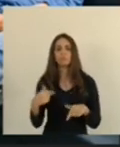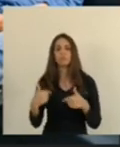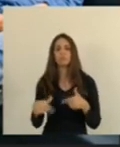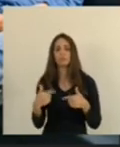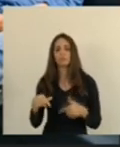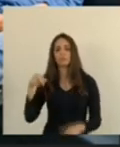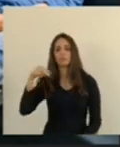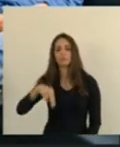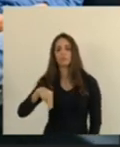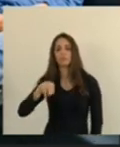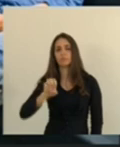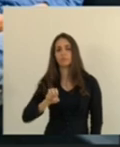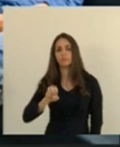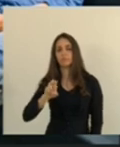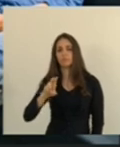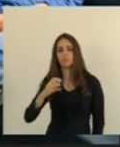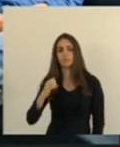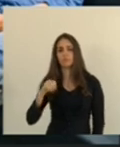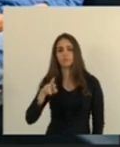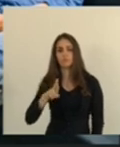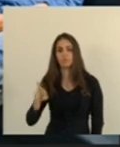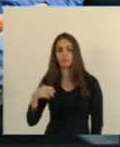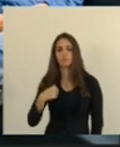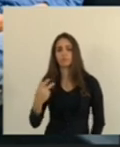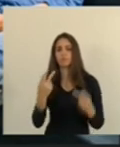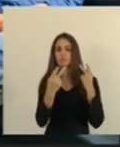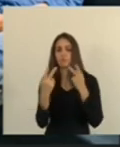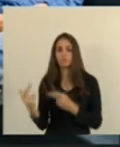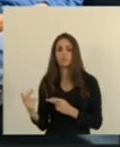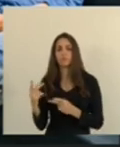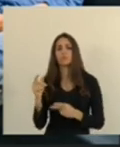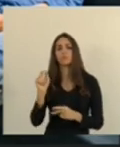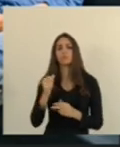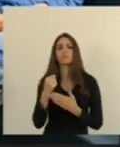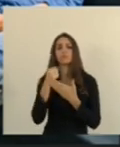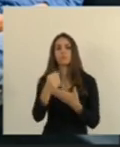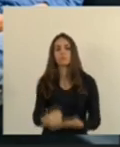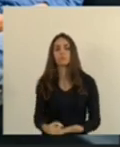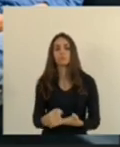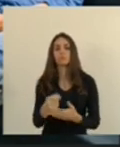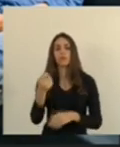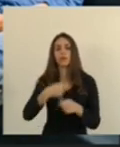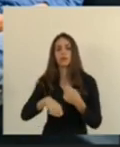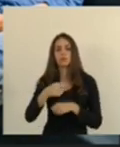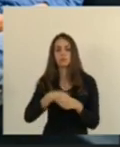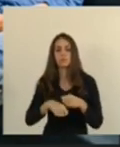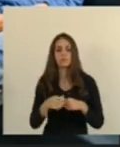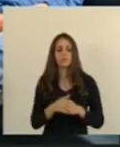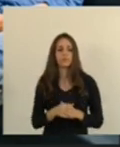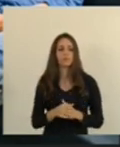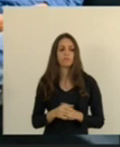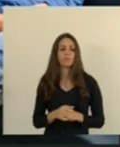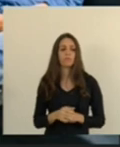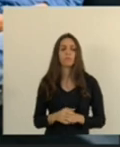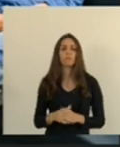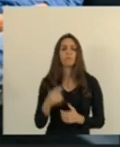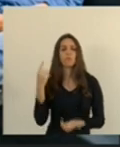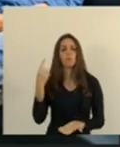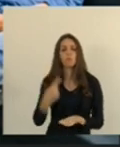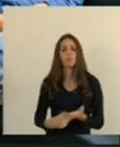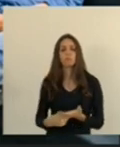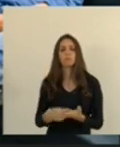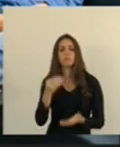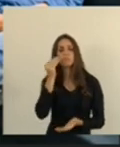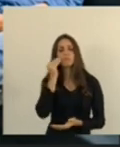Neocimar. Minha visita ao prefeito Lastene foi com o objetivo de ajudar a sua administração a assumir o compromisso de